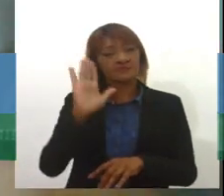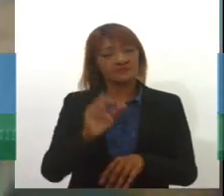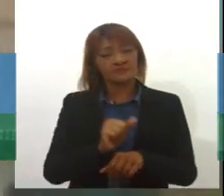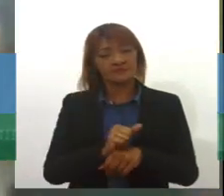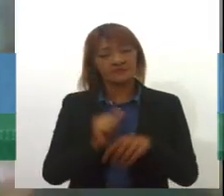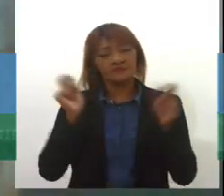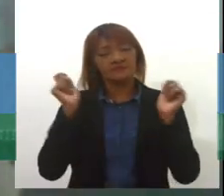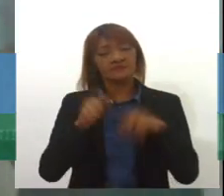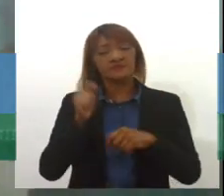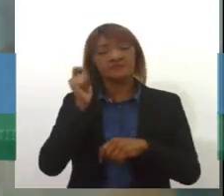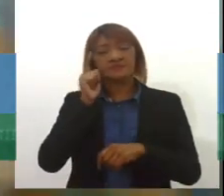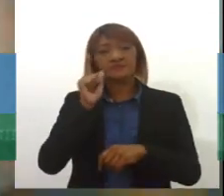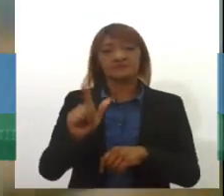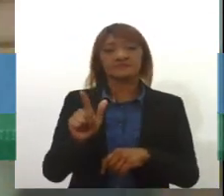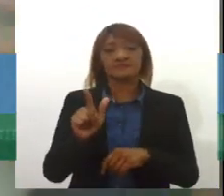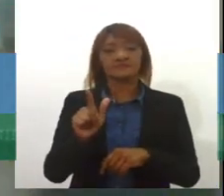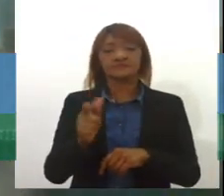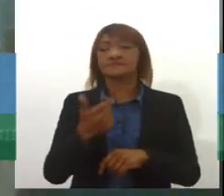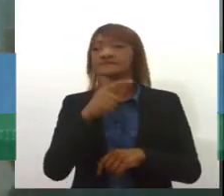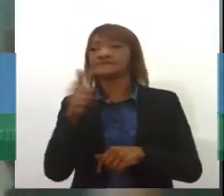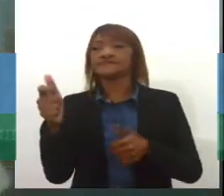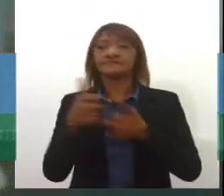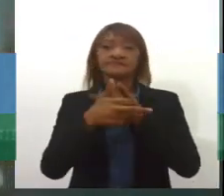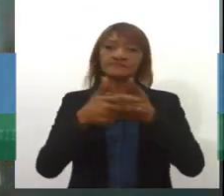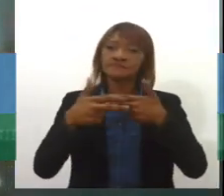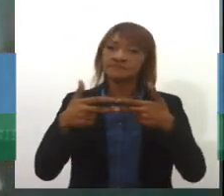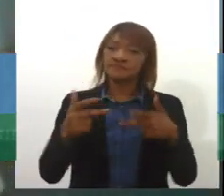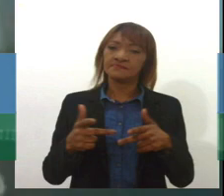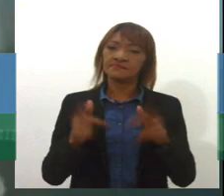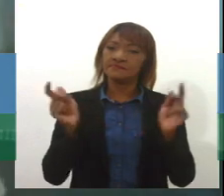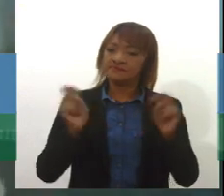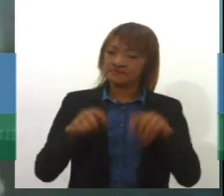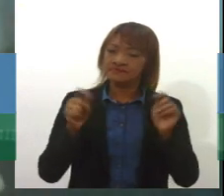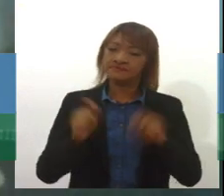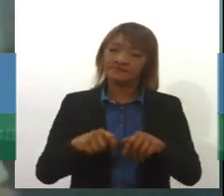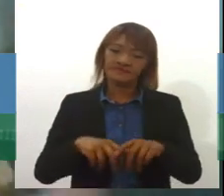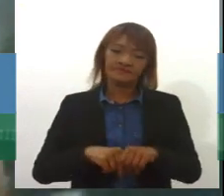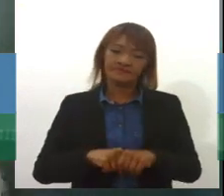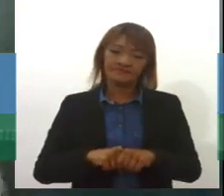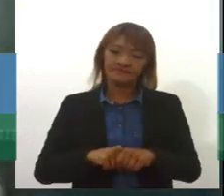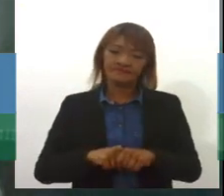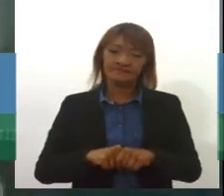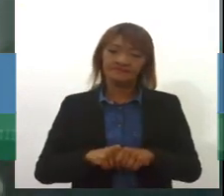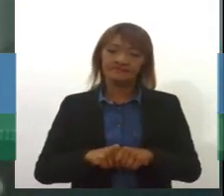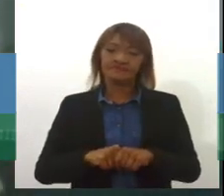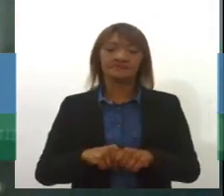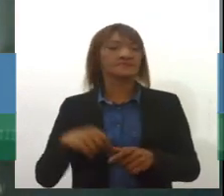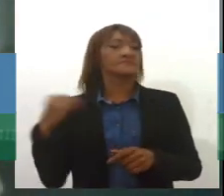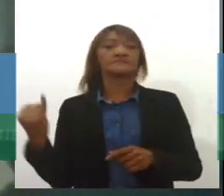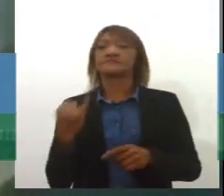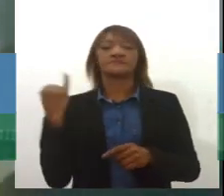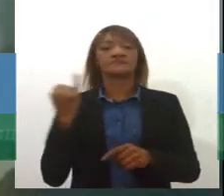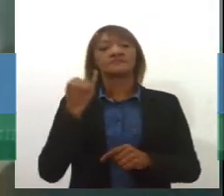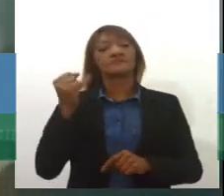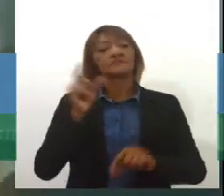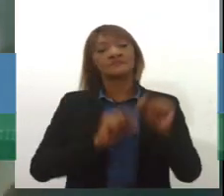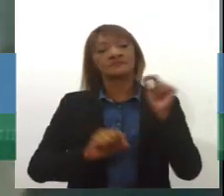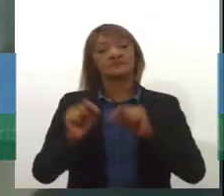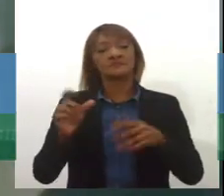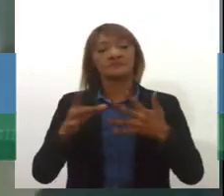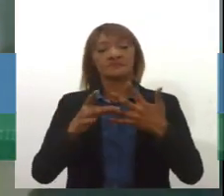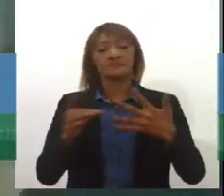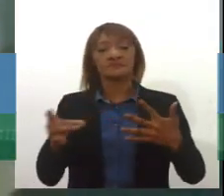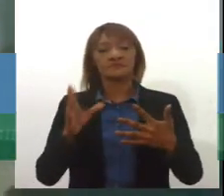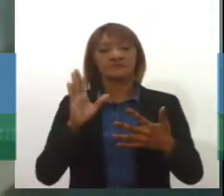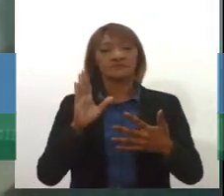fazer poucas outras coisas, se é que a gente consegue fazer outras coisas. E aí eu acho que é importante a gente destacar que a gente